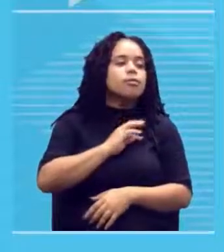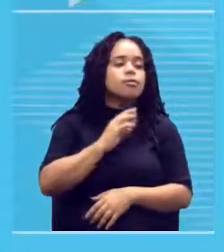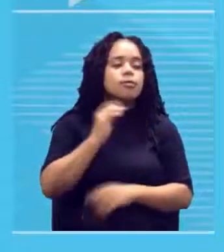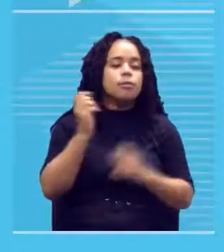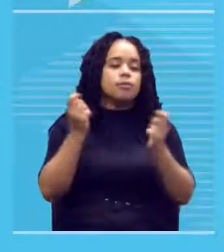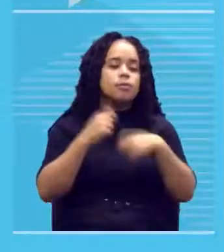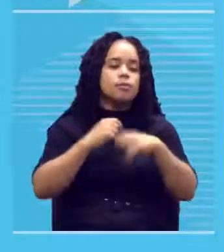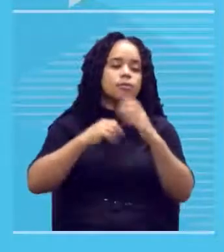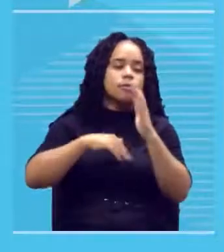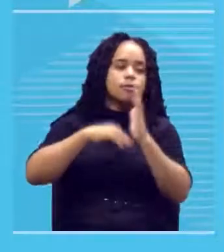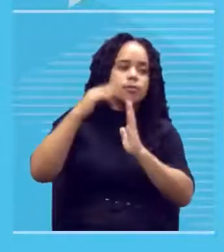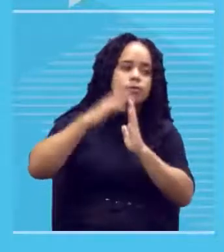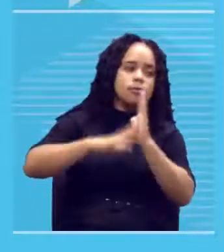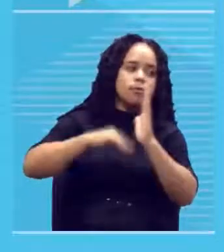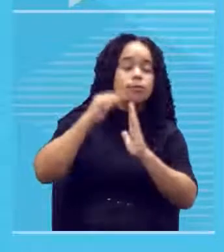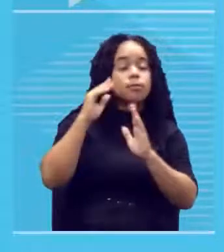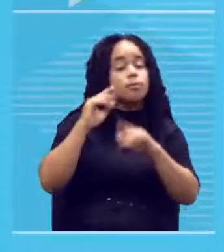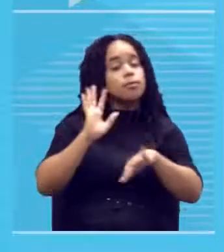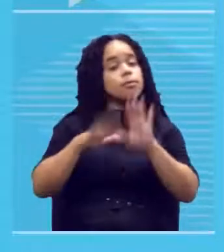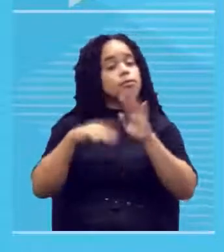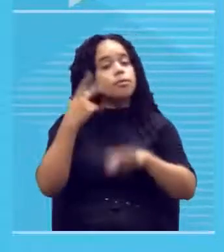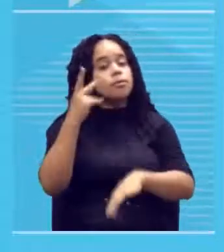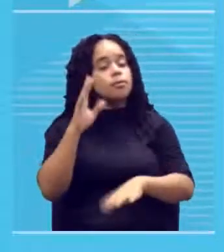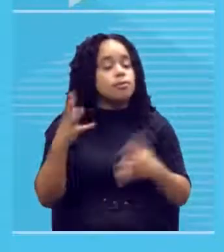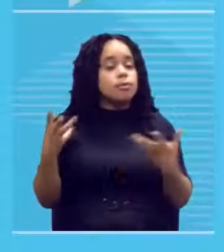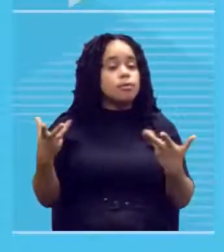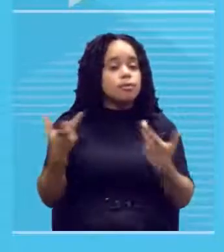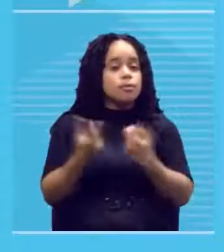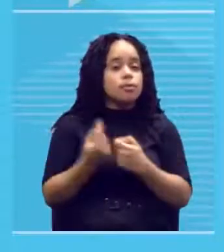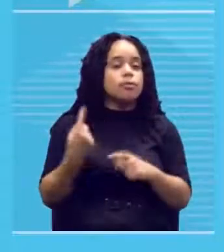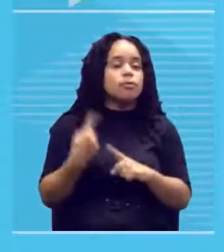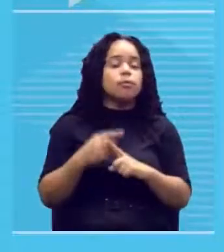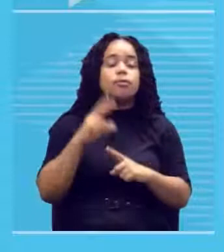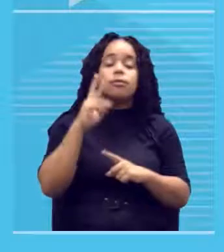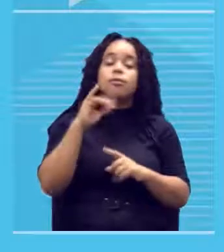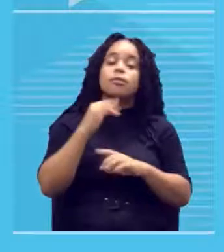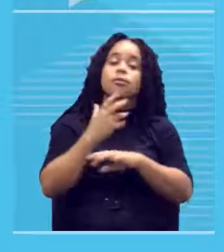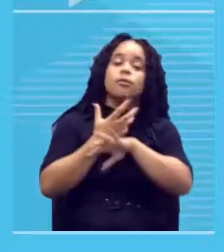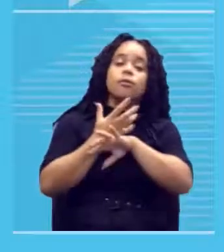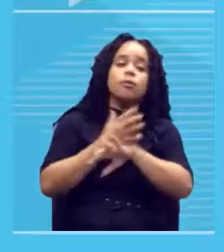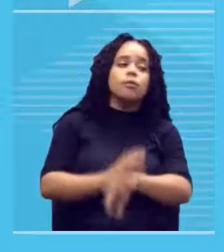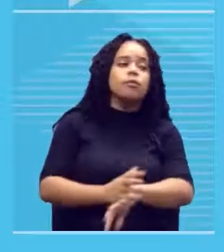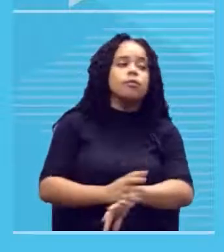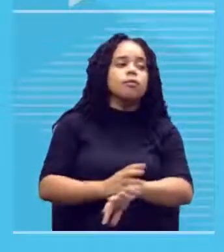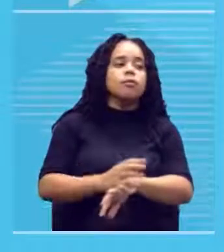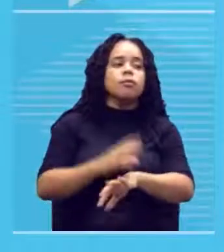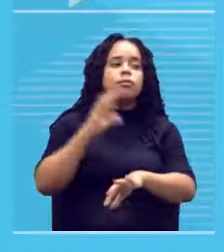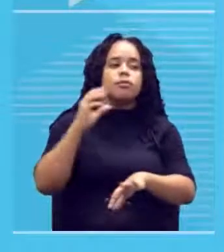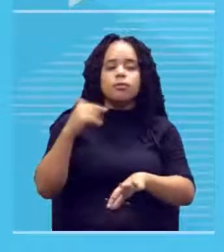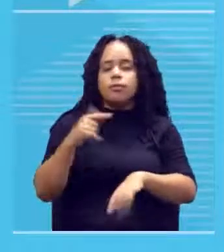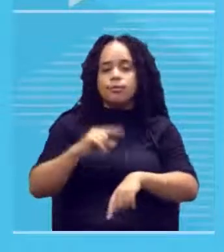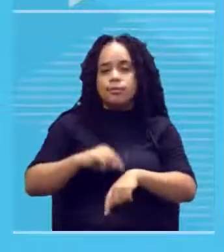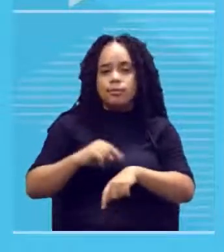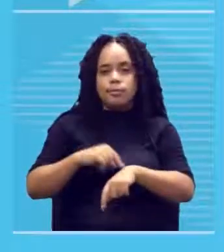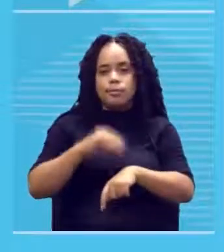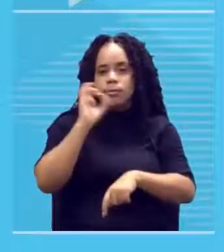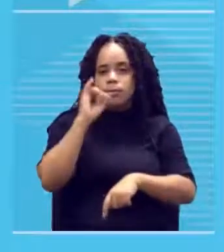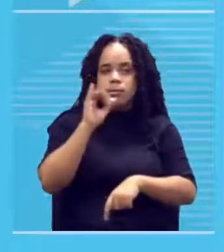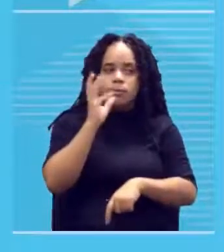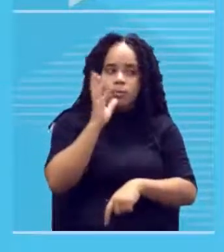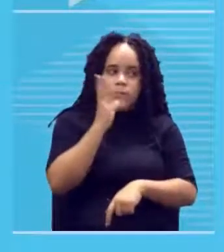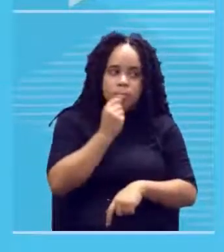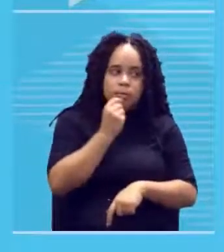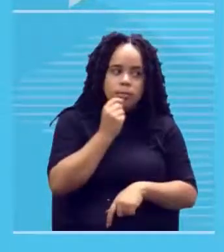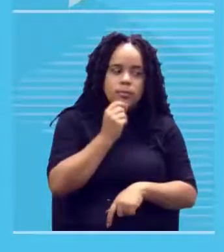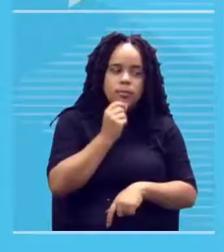tinta acrílica depende da sua habilidade porque ela vai secando enquanto você pinta não tem muito tempo se você demorasse tipo